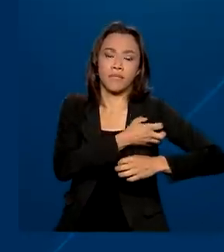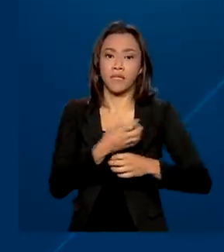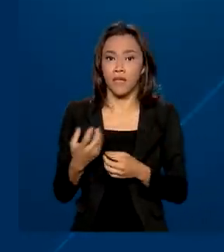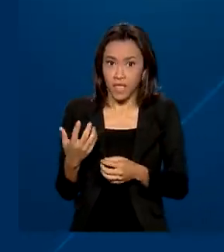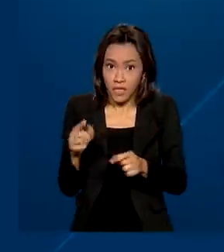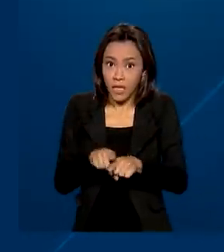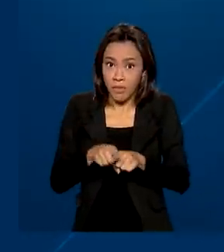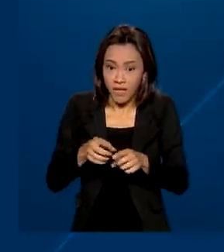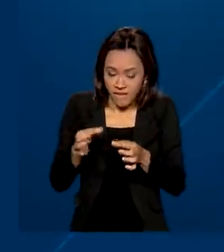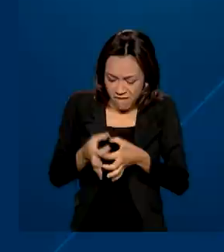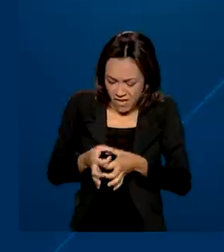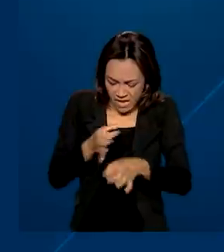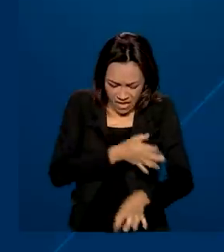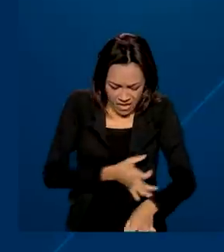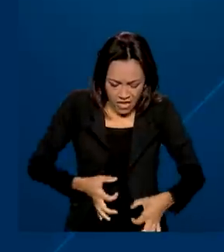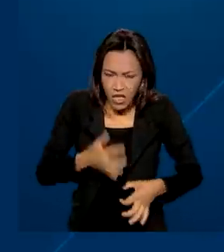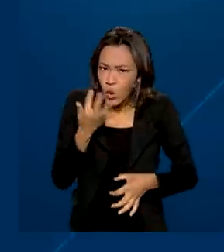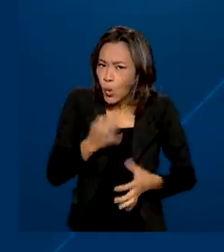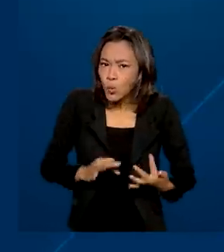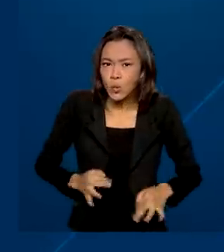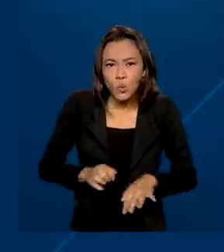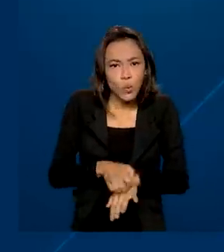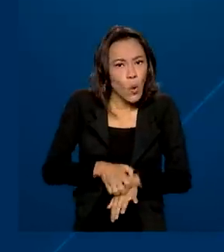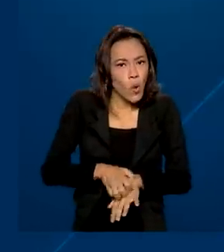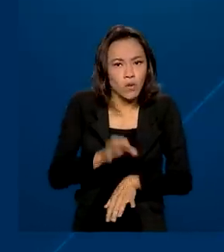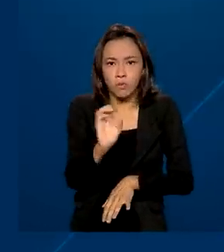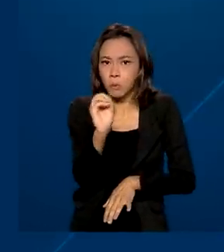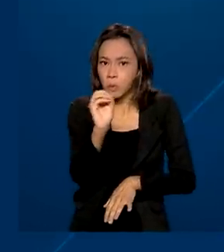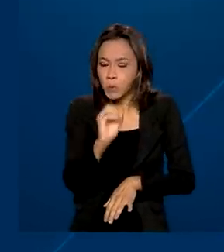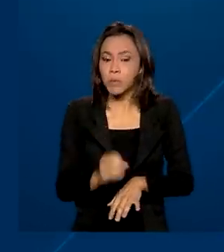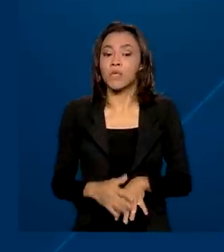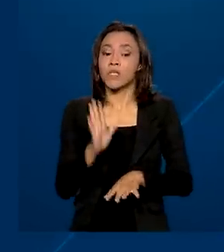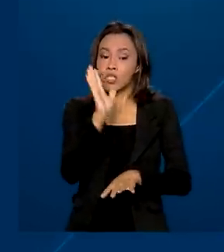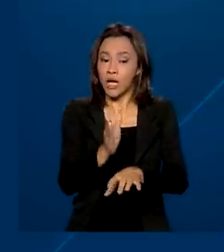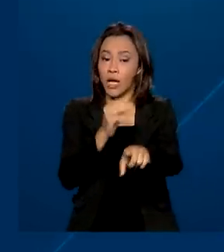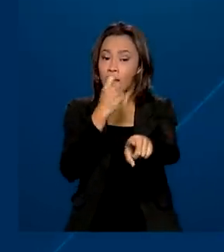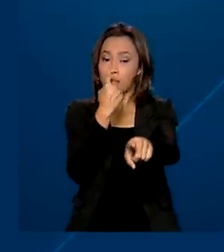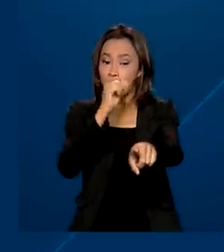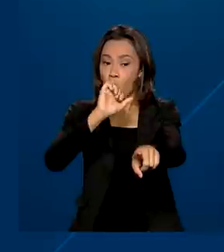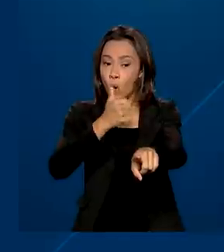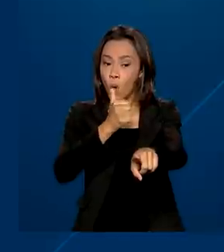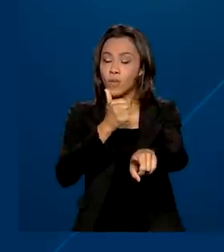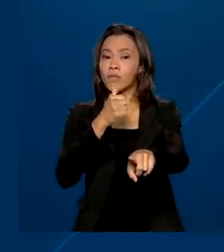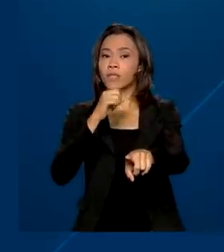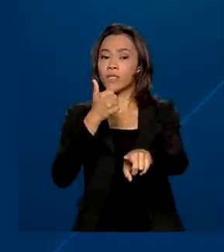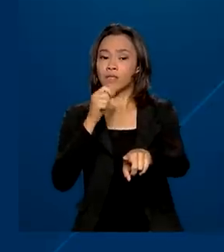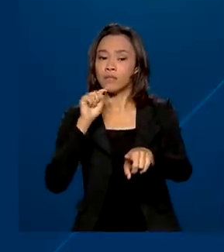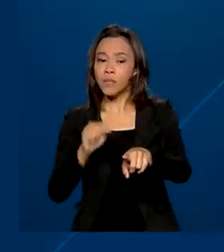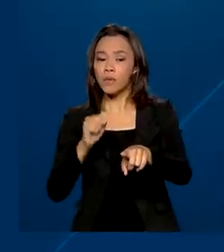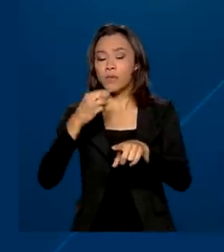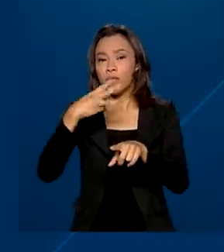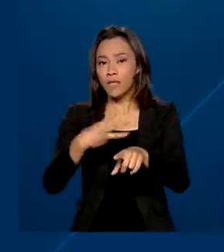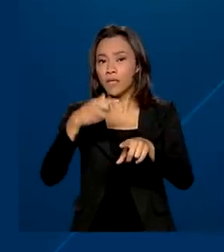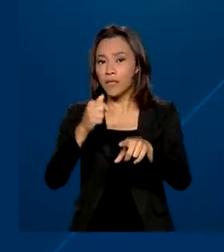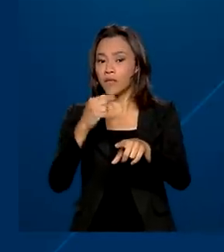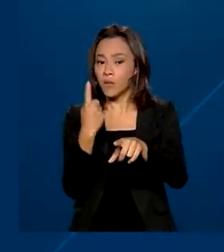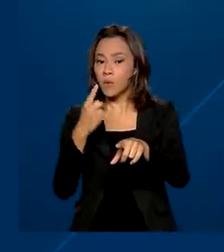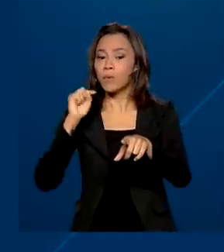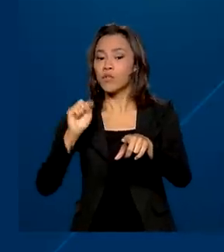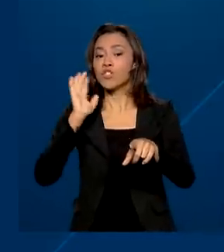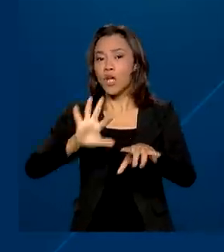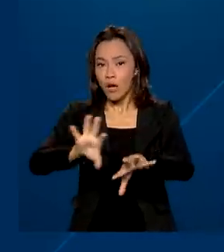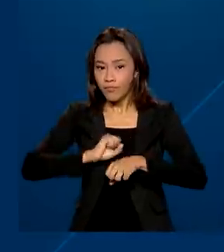coçam. Só no ano passado, mais de 115 mil brasileiros foram infectados, 64 mil deles